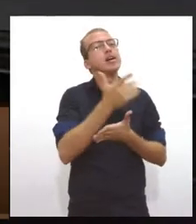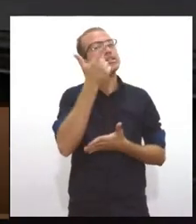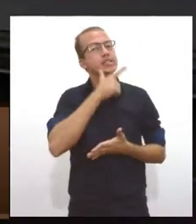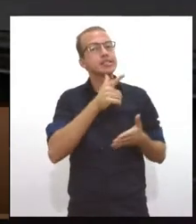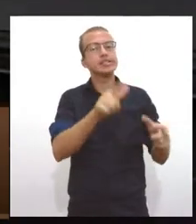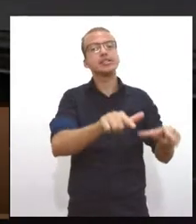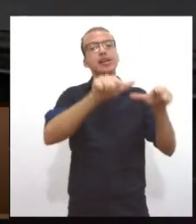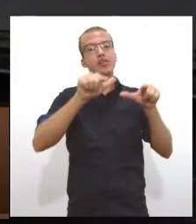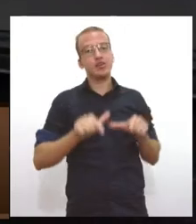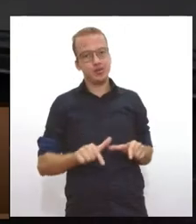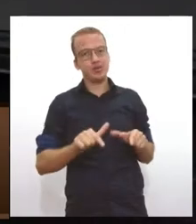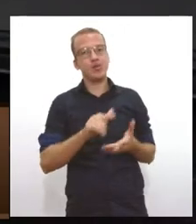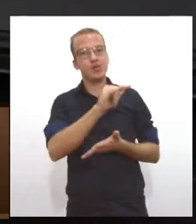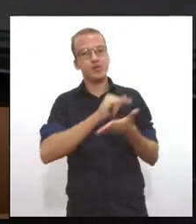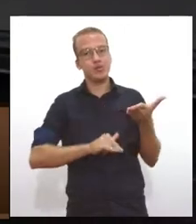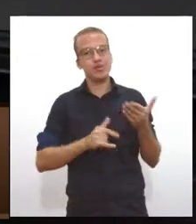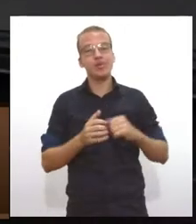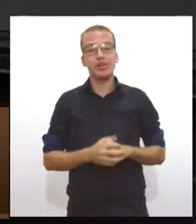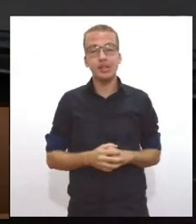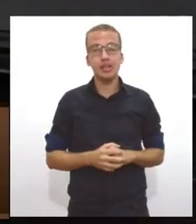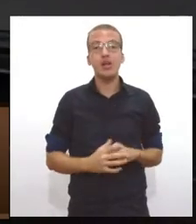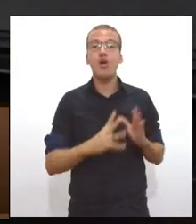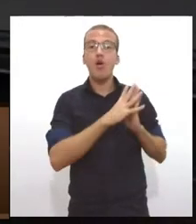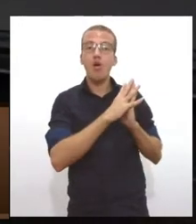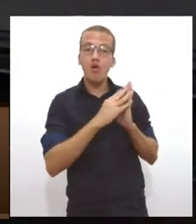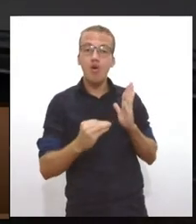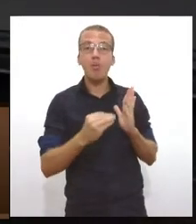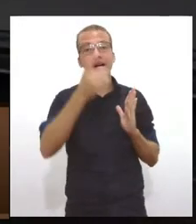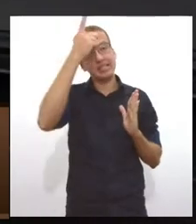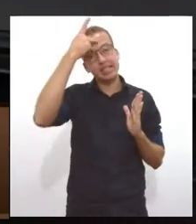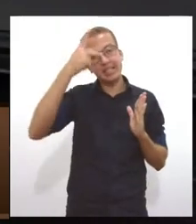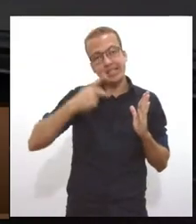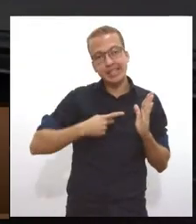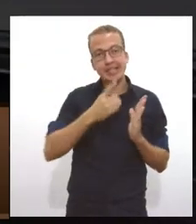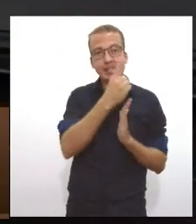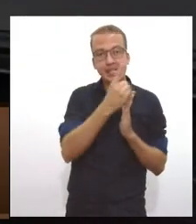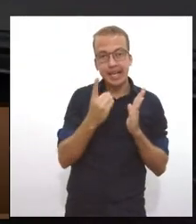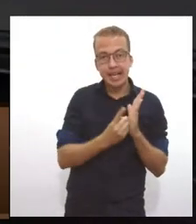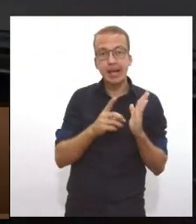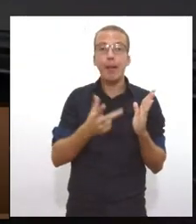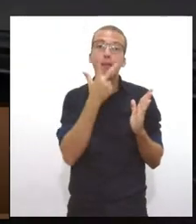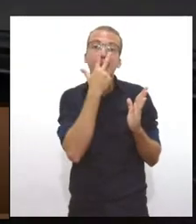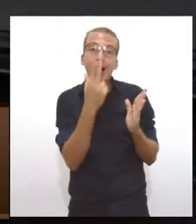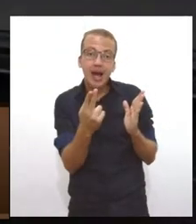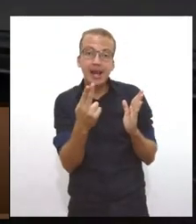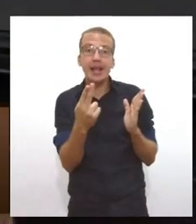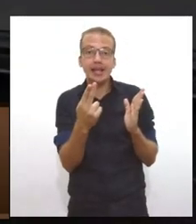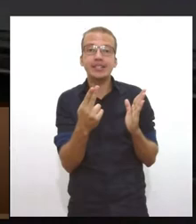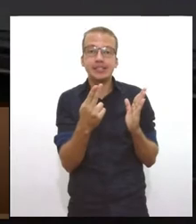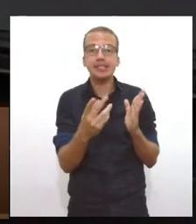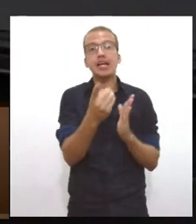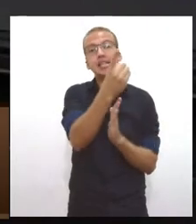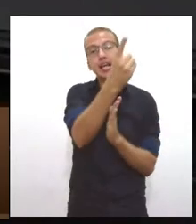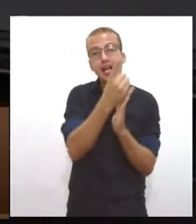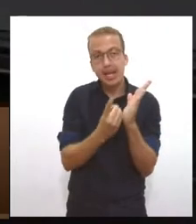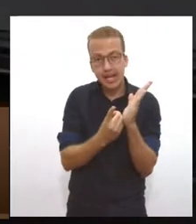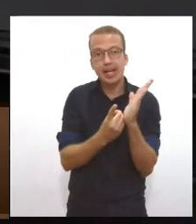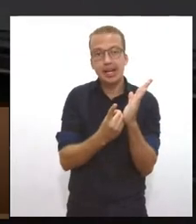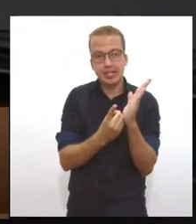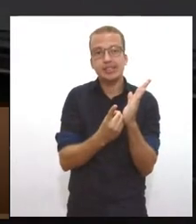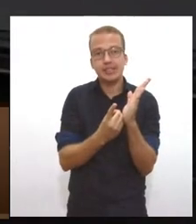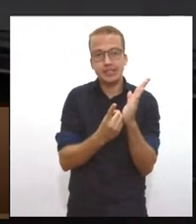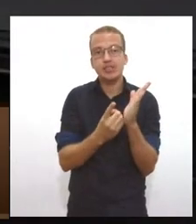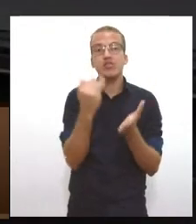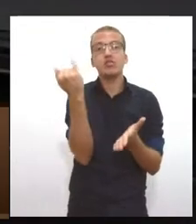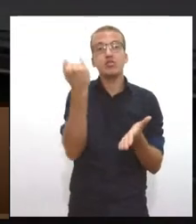O modelo autodeclaratório seria parecido com a nossa declaração de imposto de renda, em eu dou as informações e o Fisco